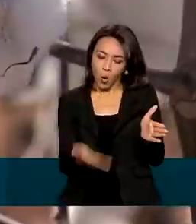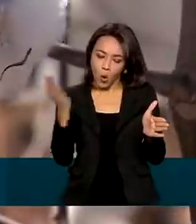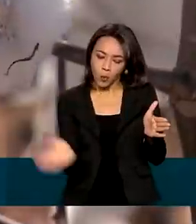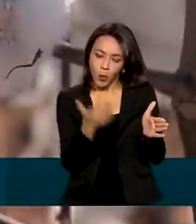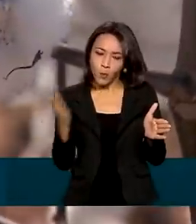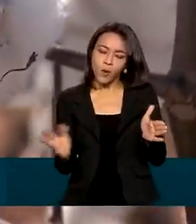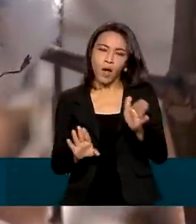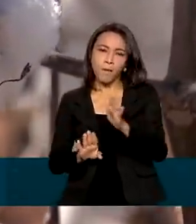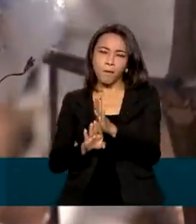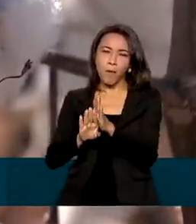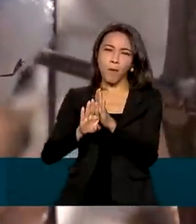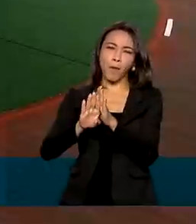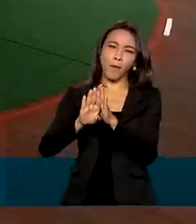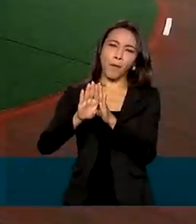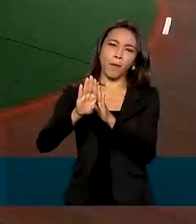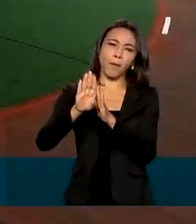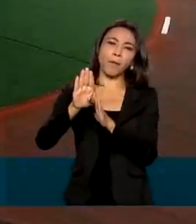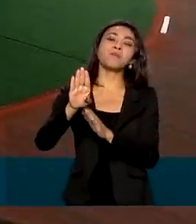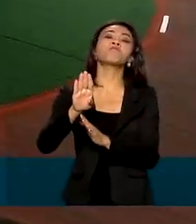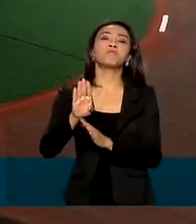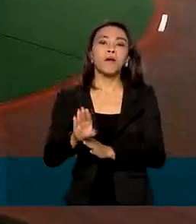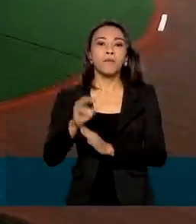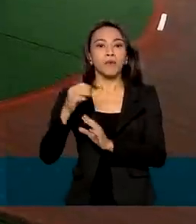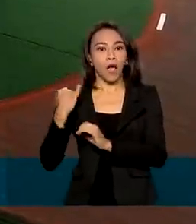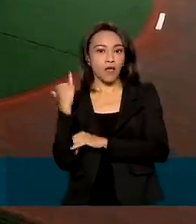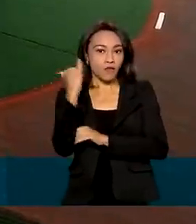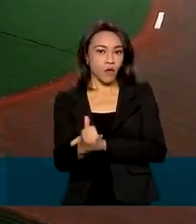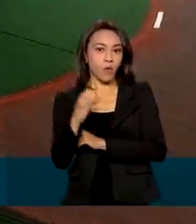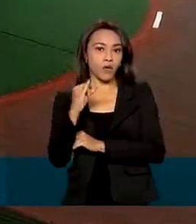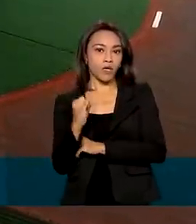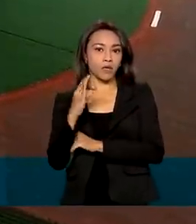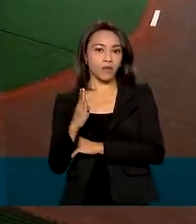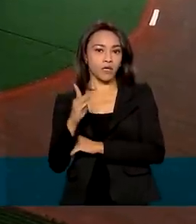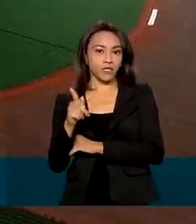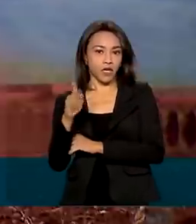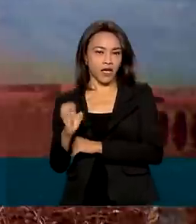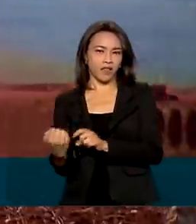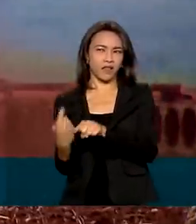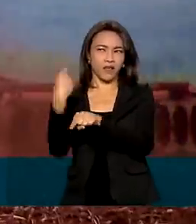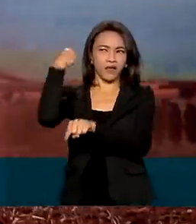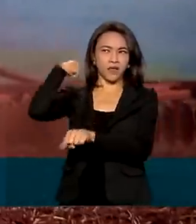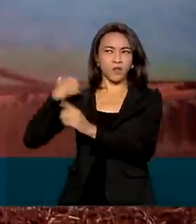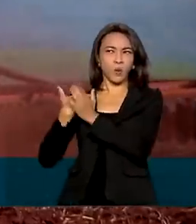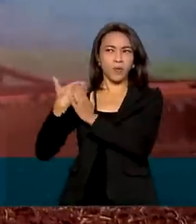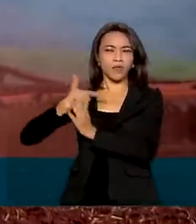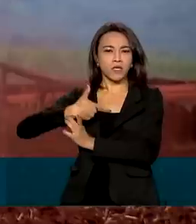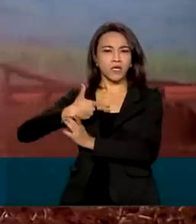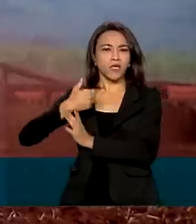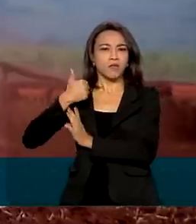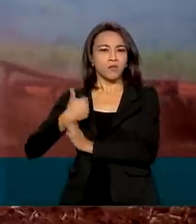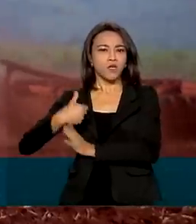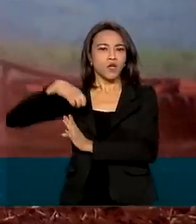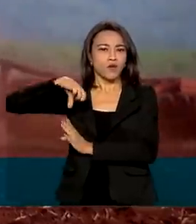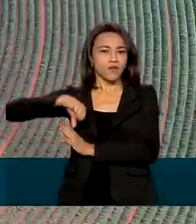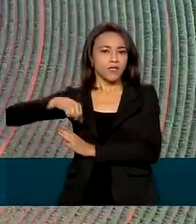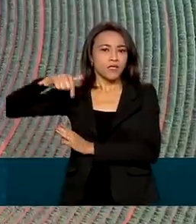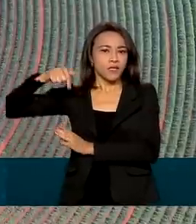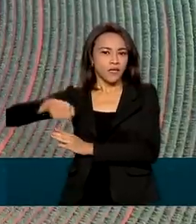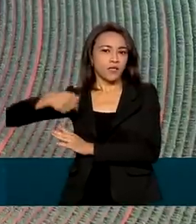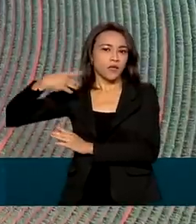atingindo recordes de volume registrado pelo IBGE desde o começo da série histórica em 1974.